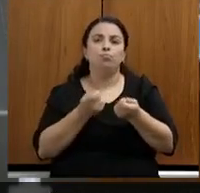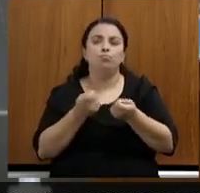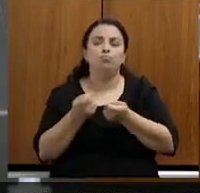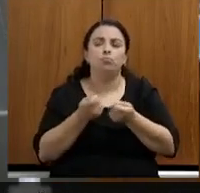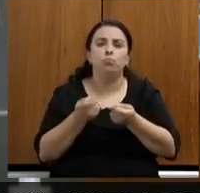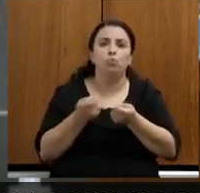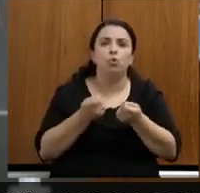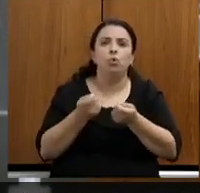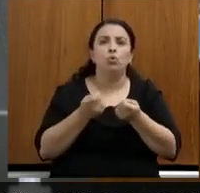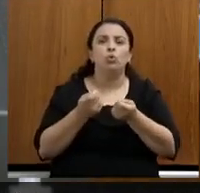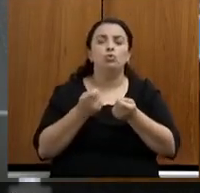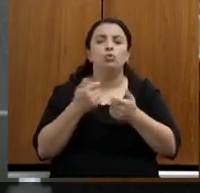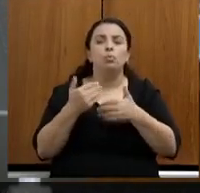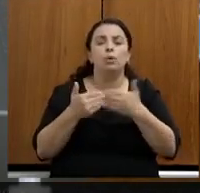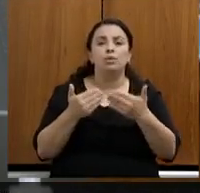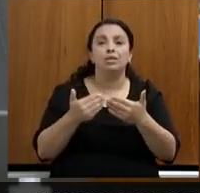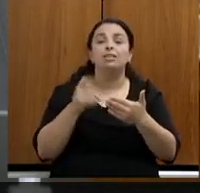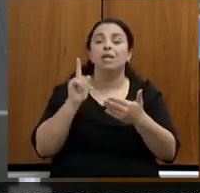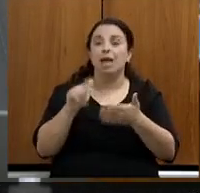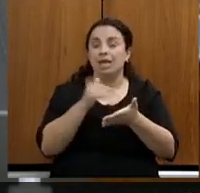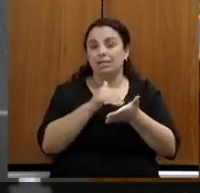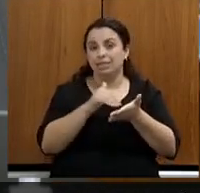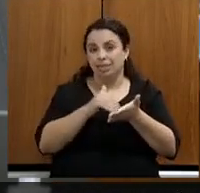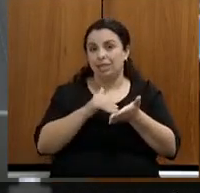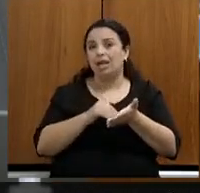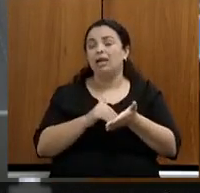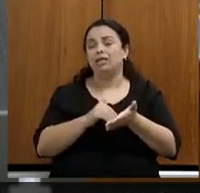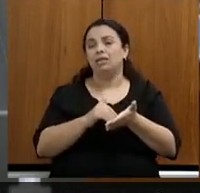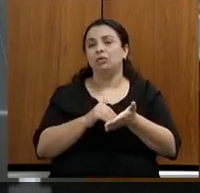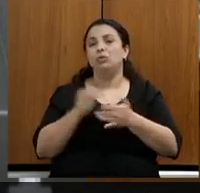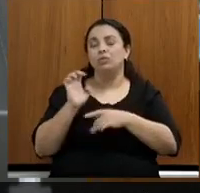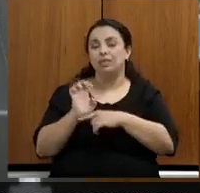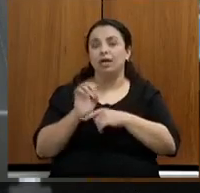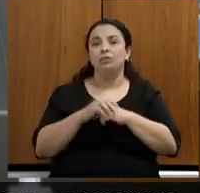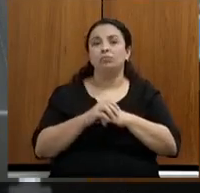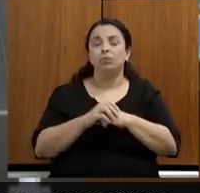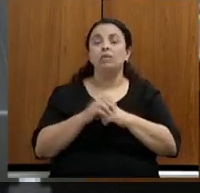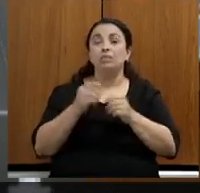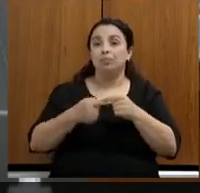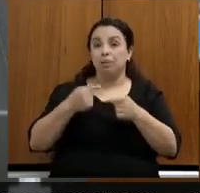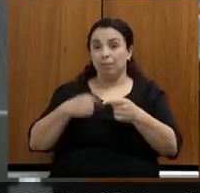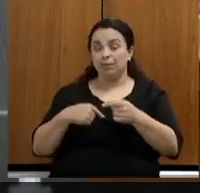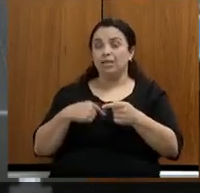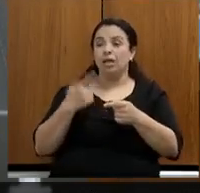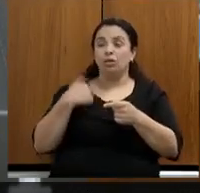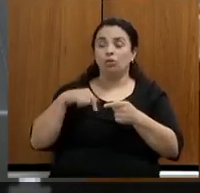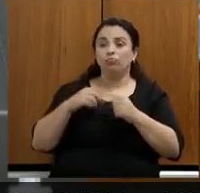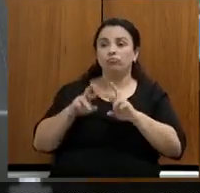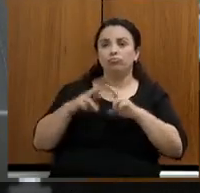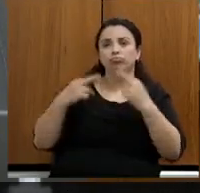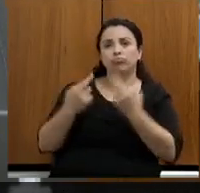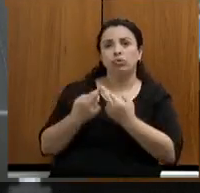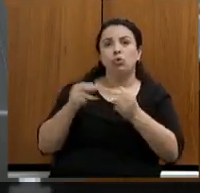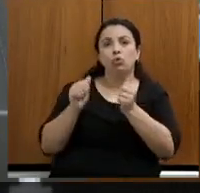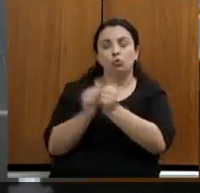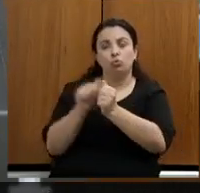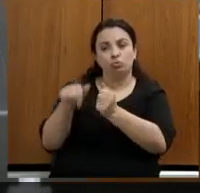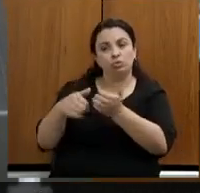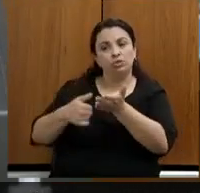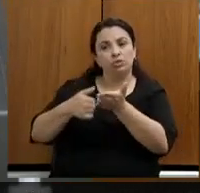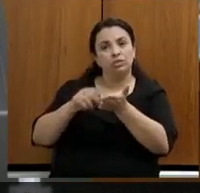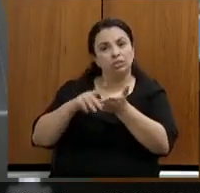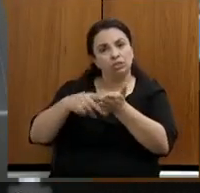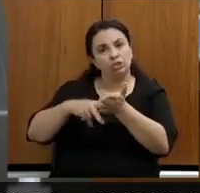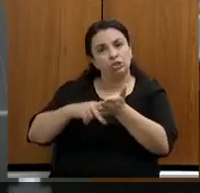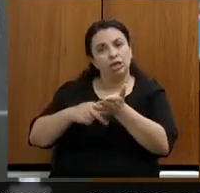Planejamento do nosso Estado. A gente fez uma reunião semana passada com o sindicato, todos os pleitos. Na verdade, fizemos uma reunião dia